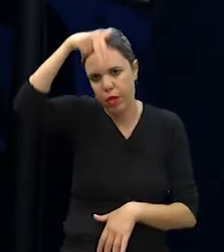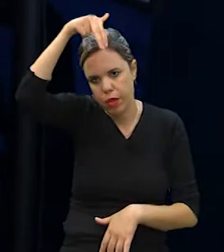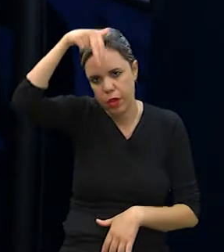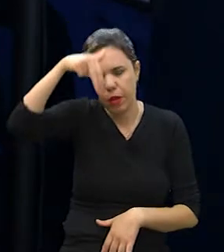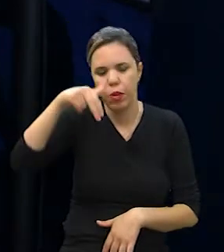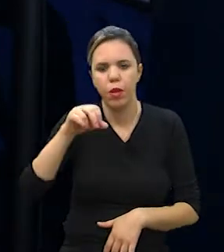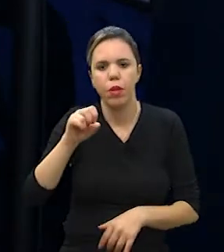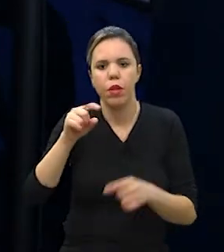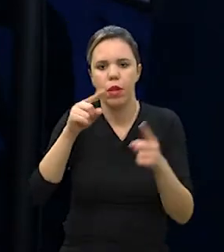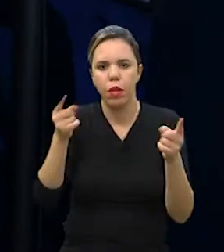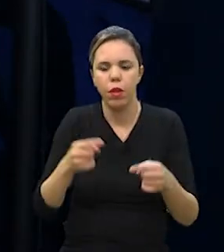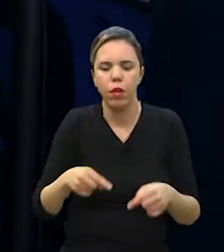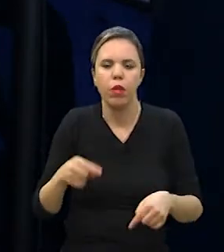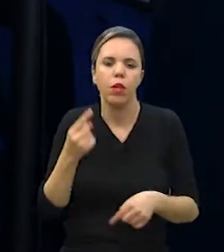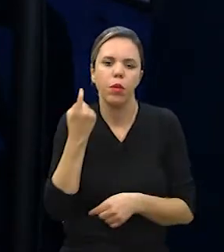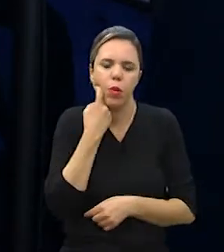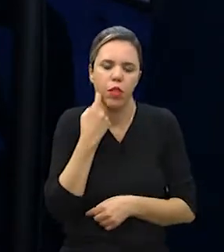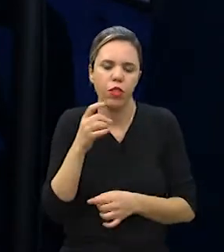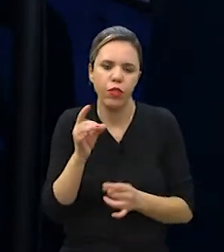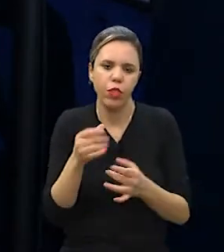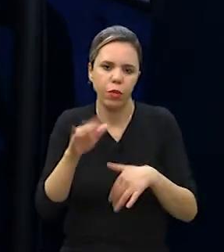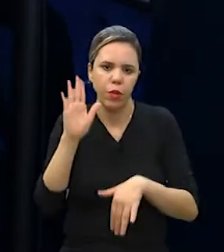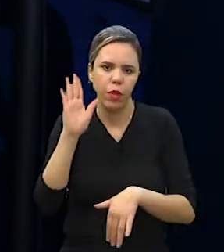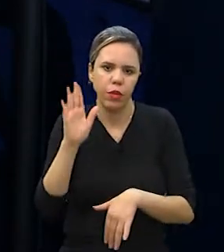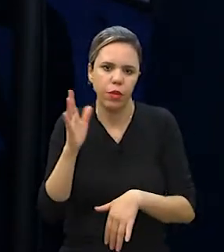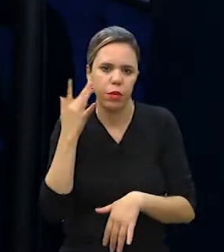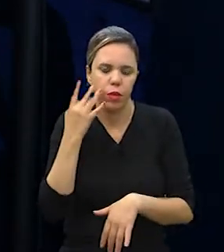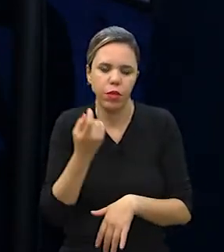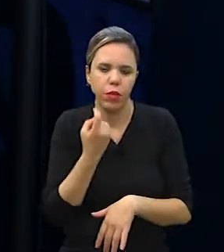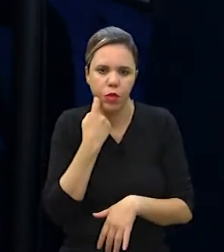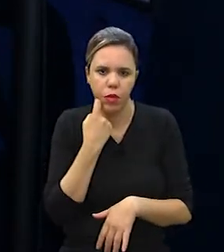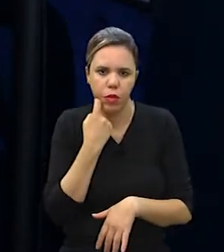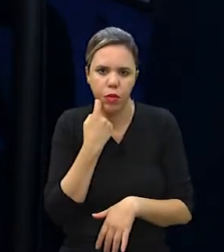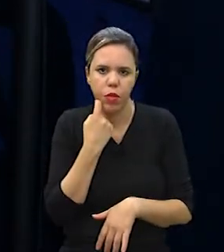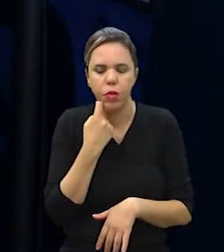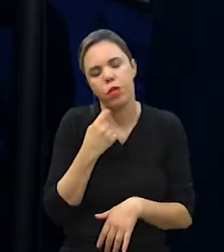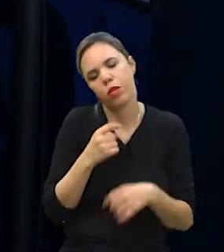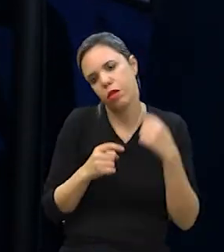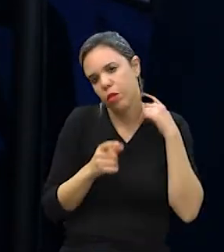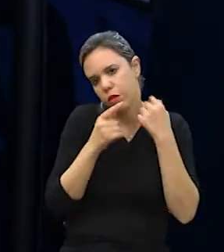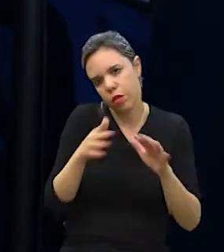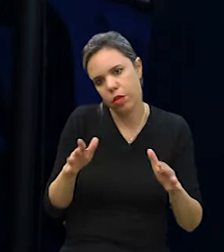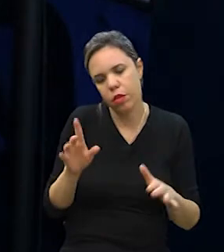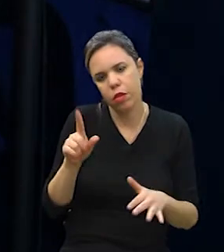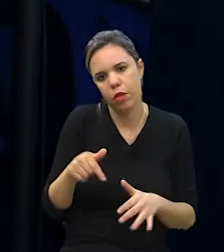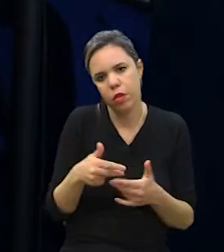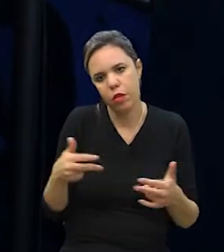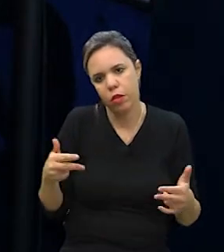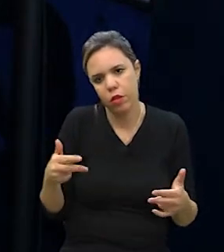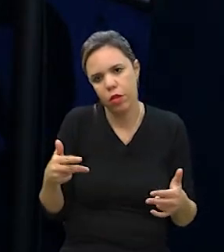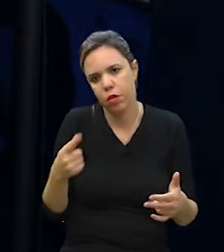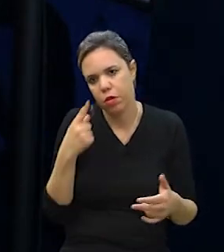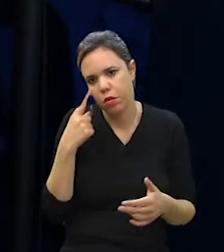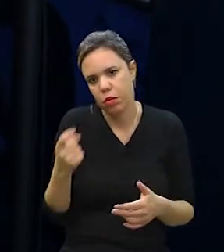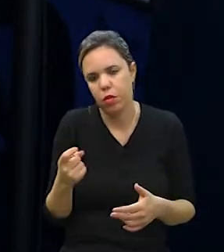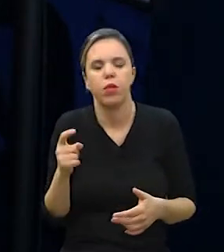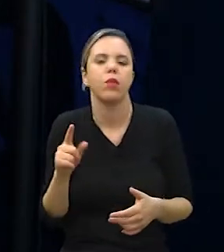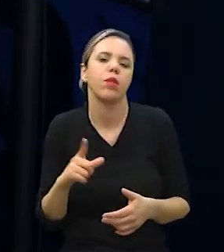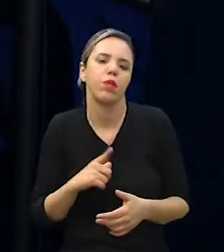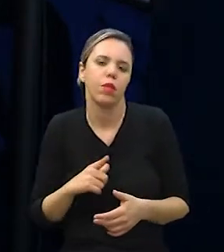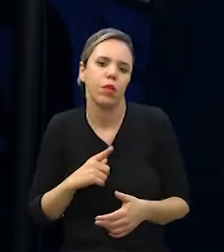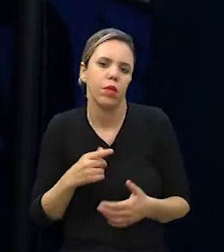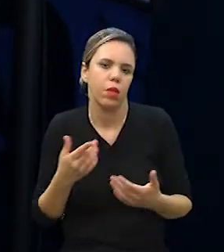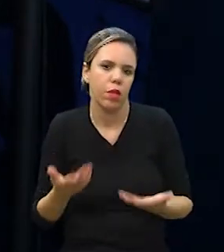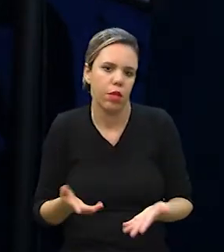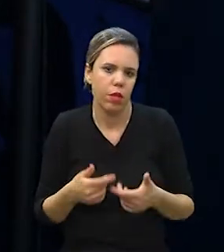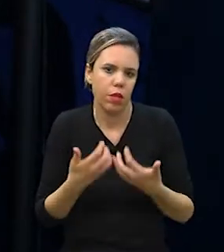nordeste, o salmão vende mais. Então, assim, acho que pela parte de peixe, pela parte de litorânea. Então, isso é uma coisa bem interessante que